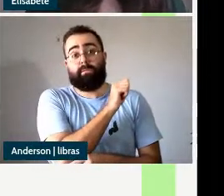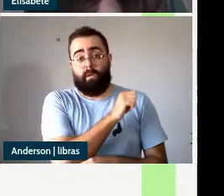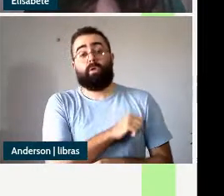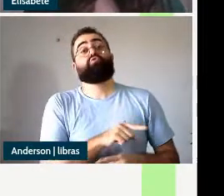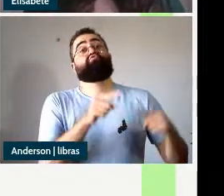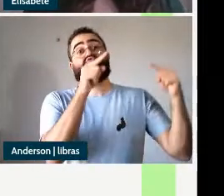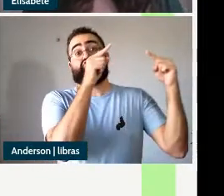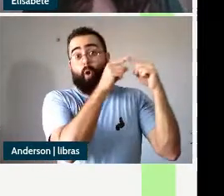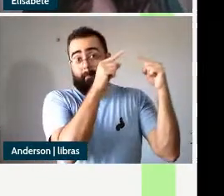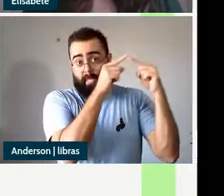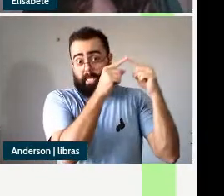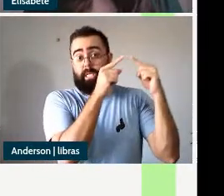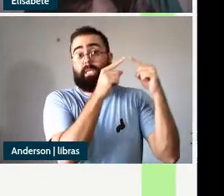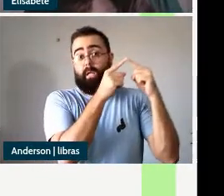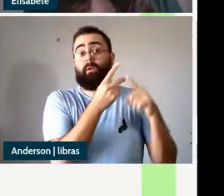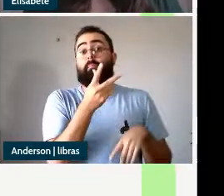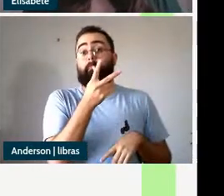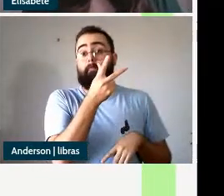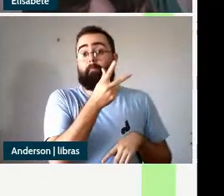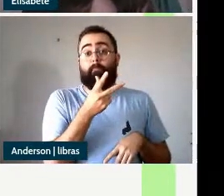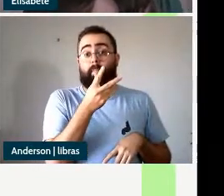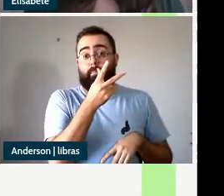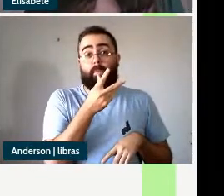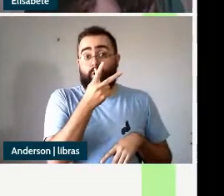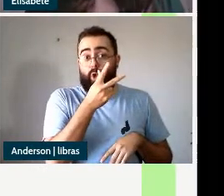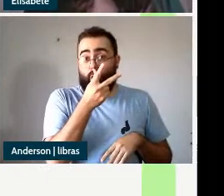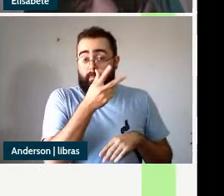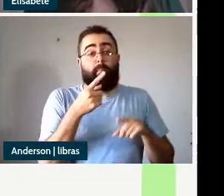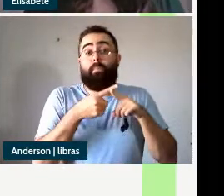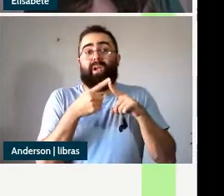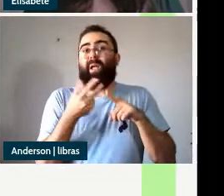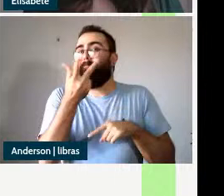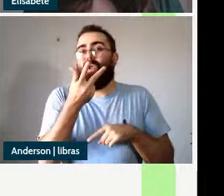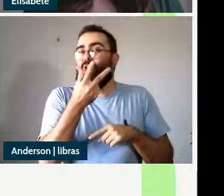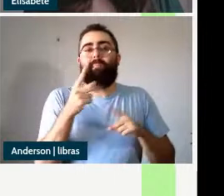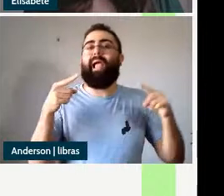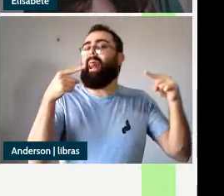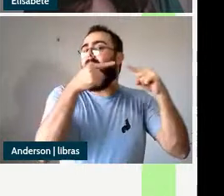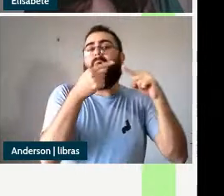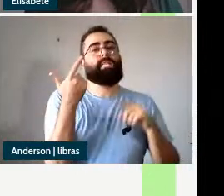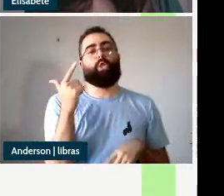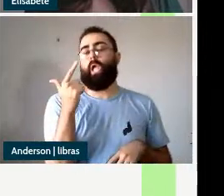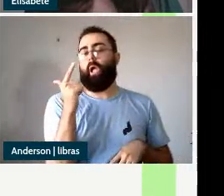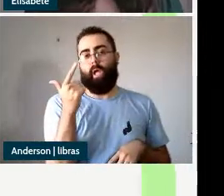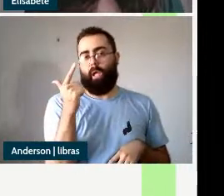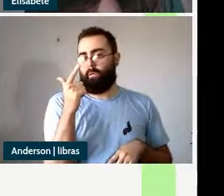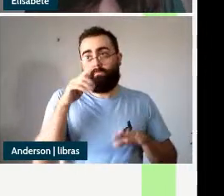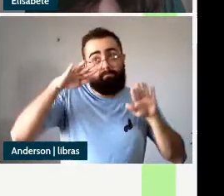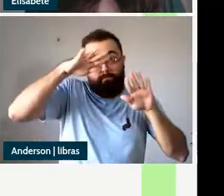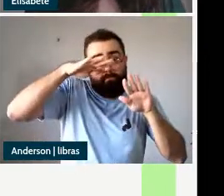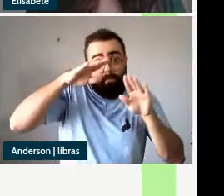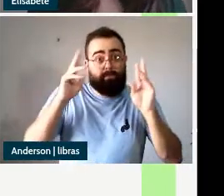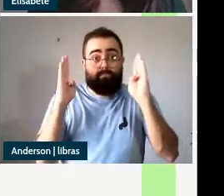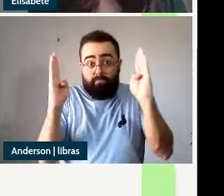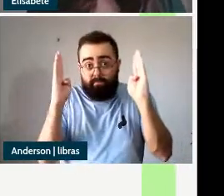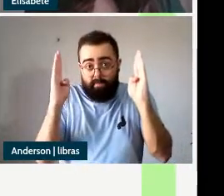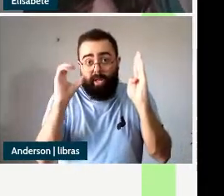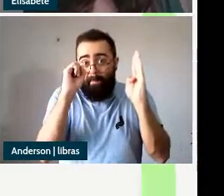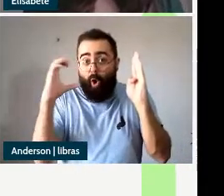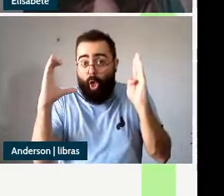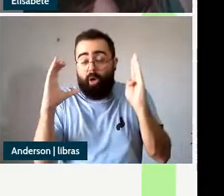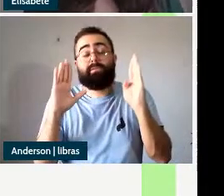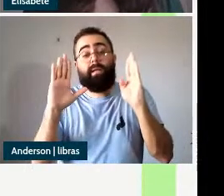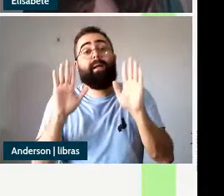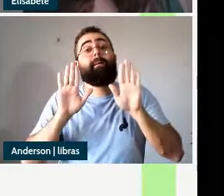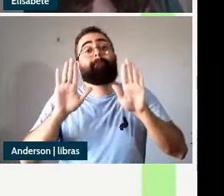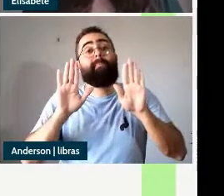o pronome porque aí ele não está ligado em seu domínio que o domínio sendo considerado a small clause mas ela é